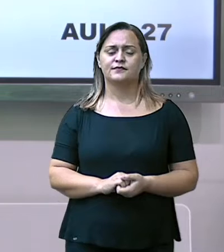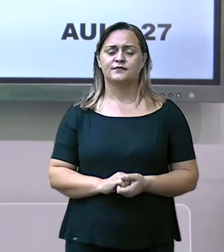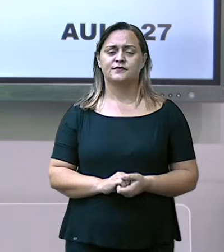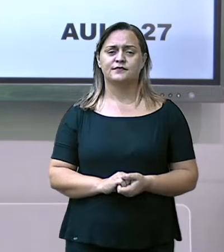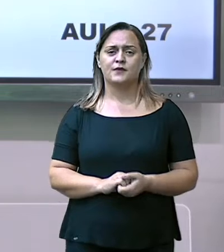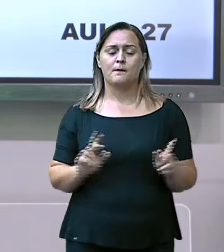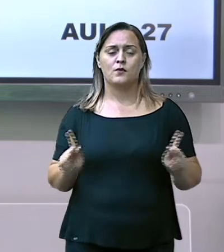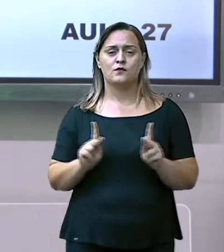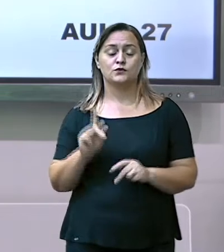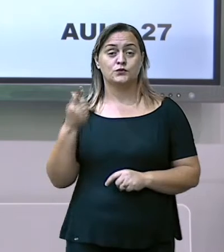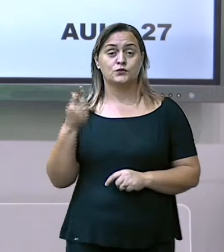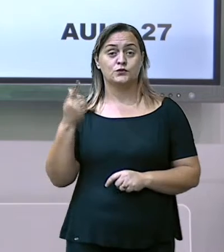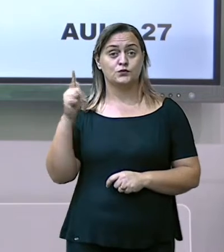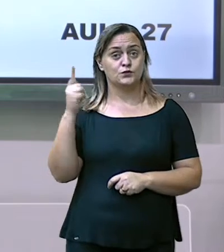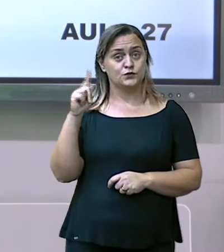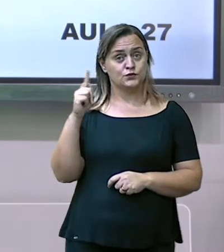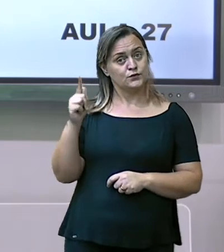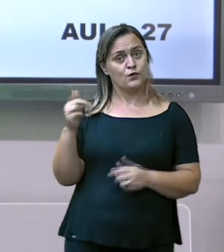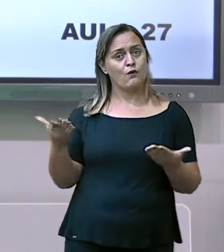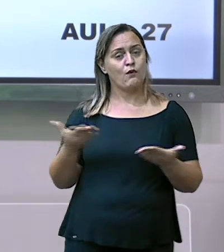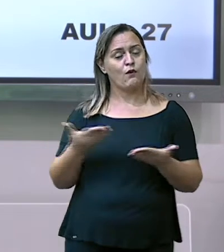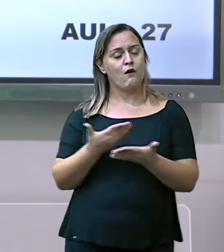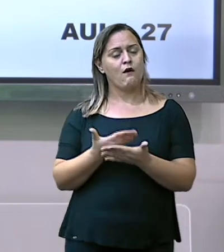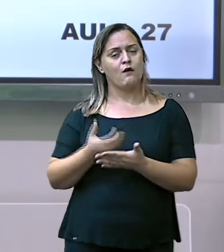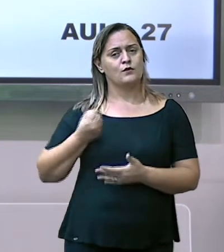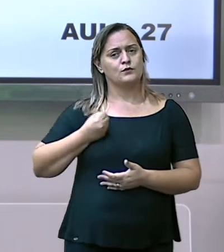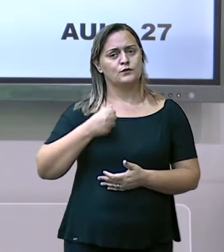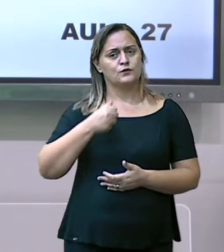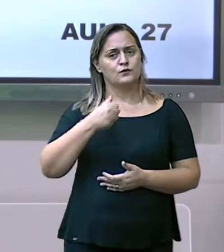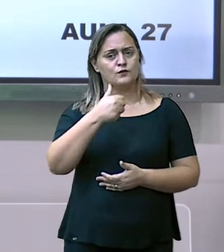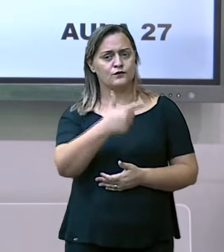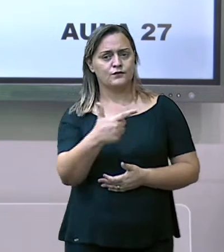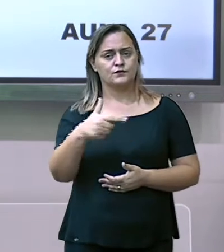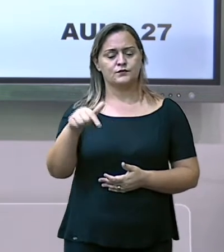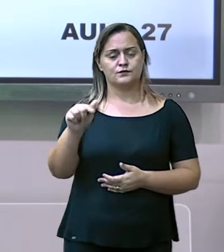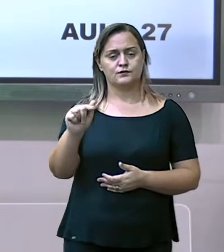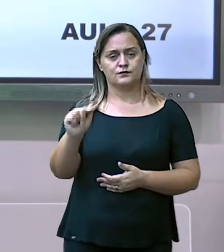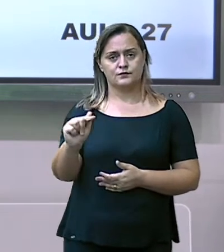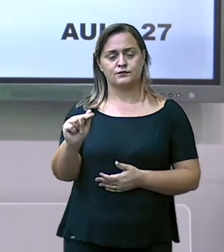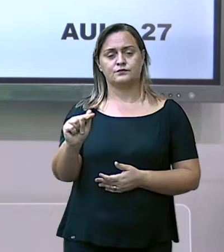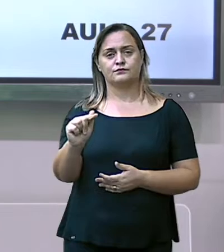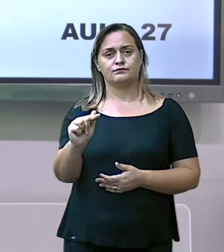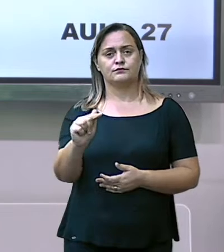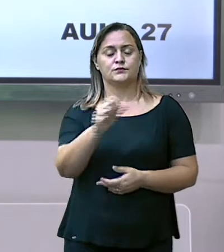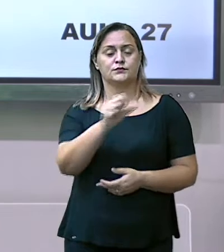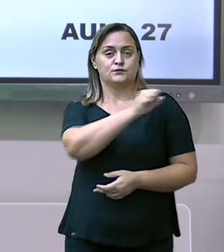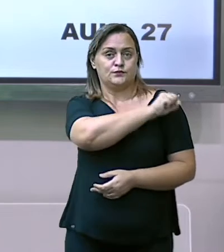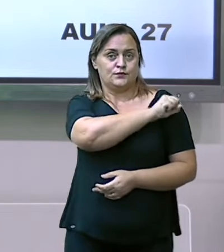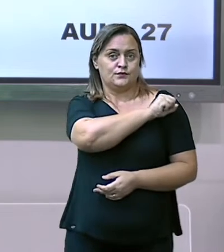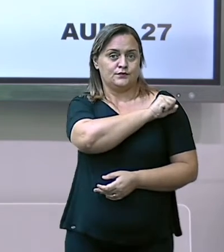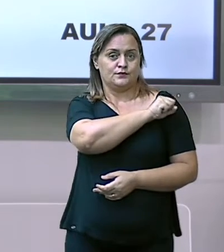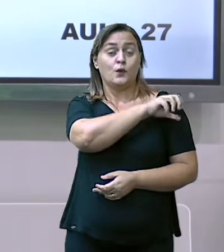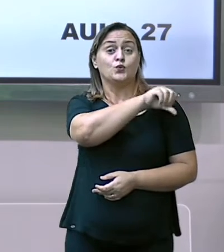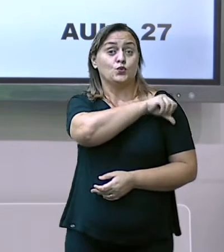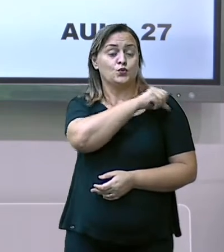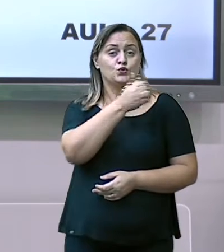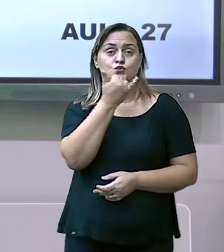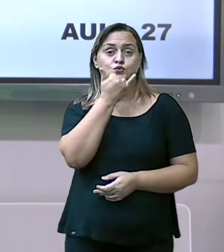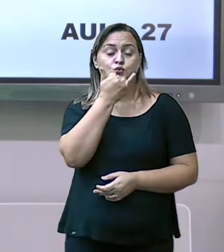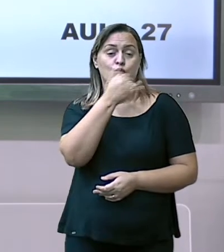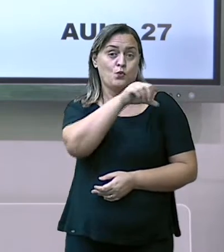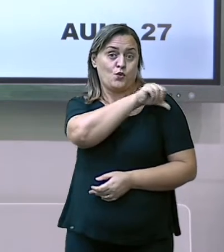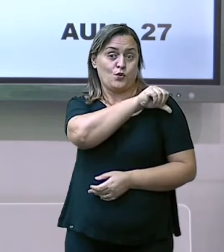número 27 para o 9º ano do Ensino Fundamental. E nós vamos continuar